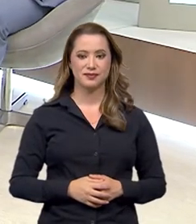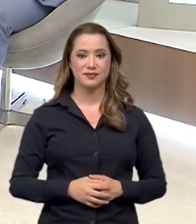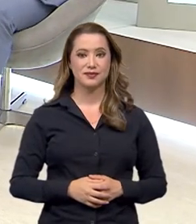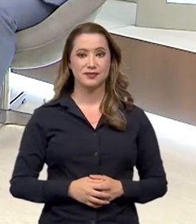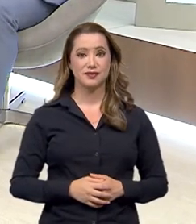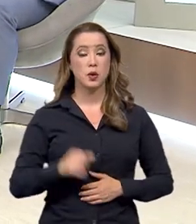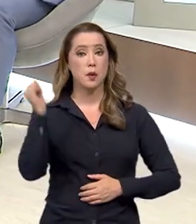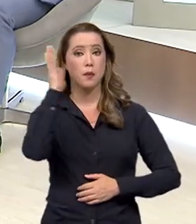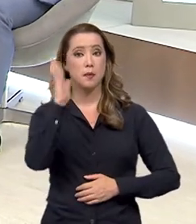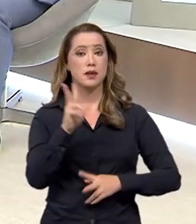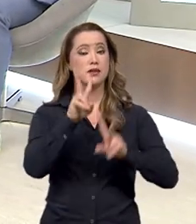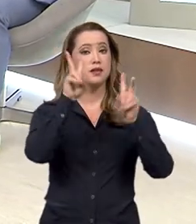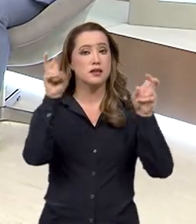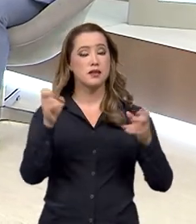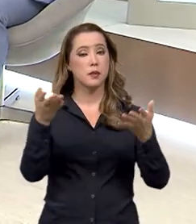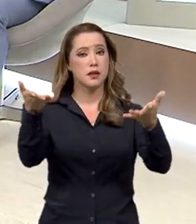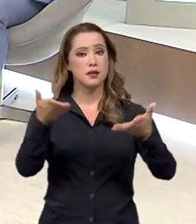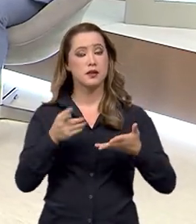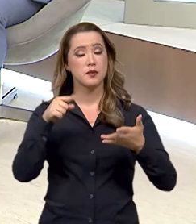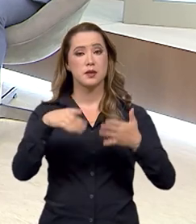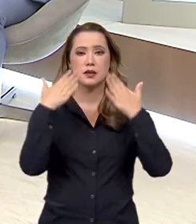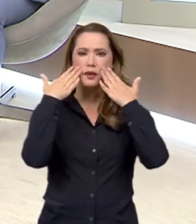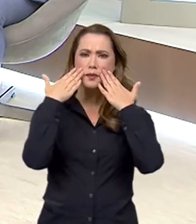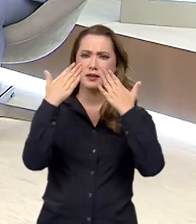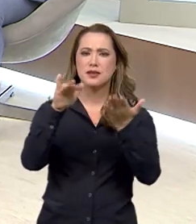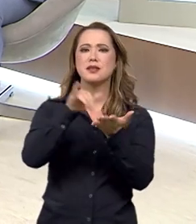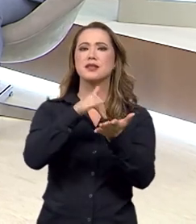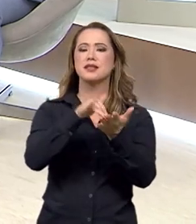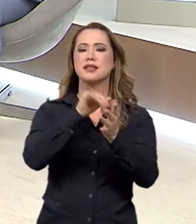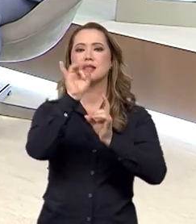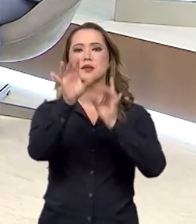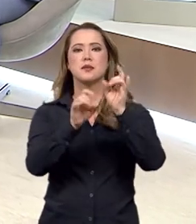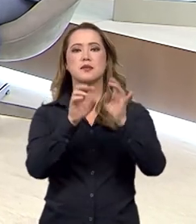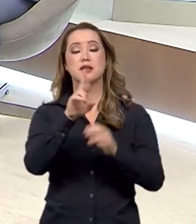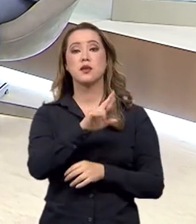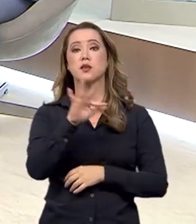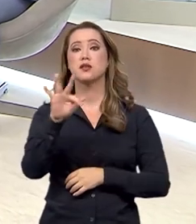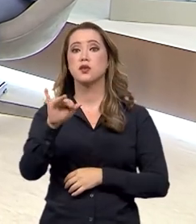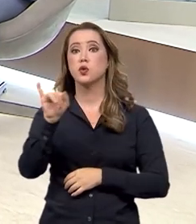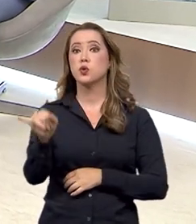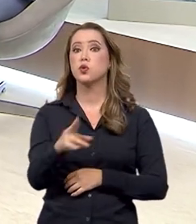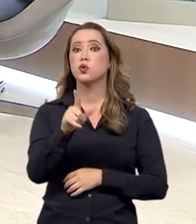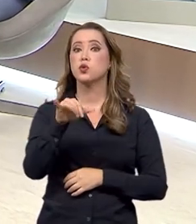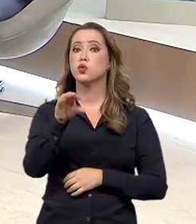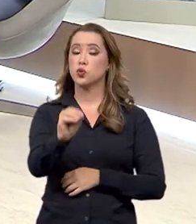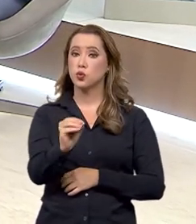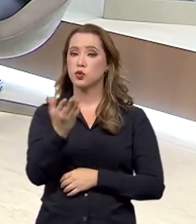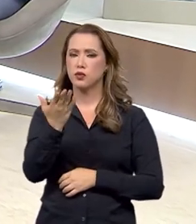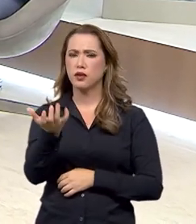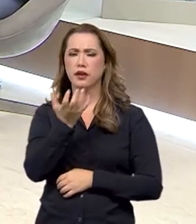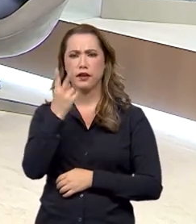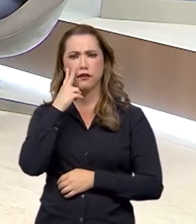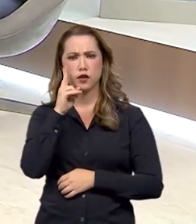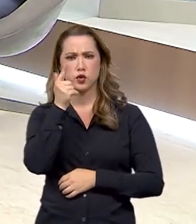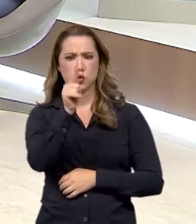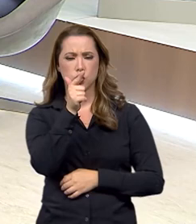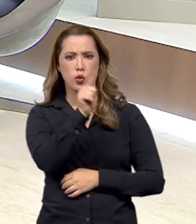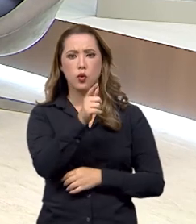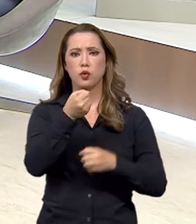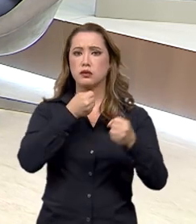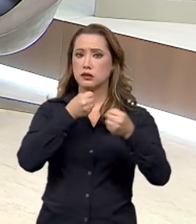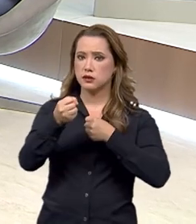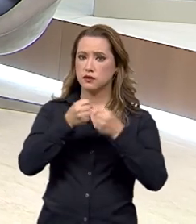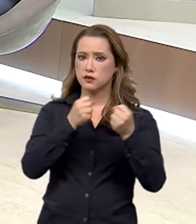O Brasil em Pauta recebeu nesta edição o secretário especial da Receita Federal, Júlio César Gomes. Se você quiser rever esta